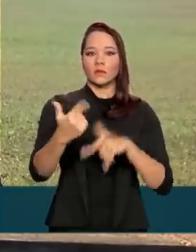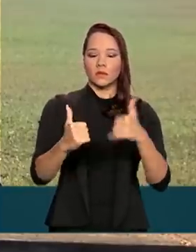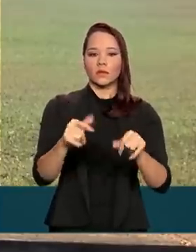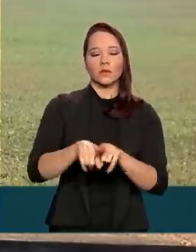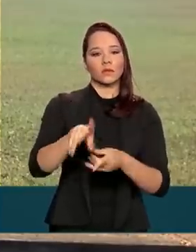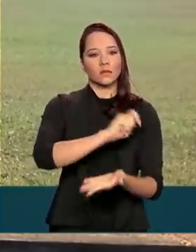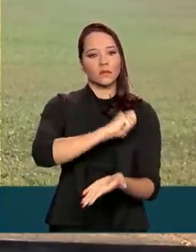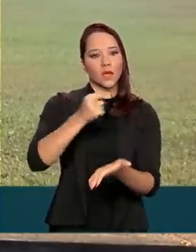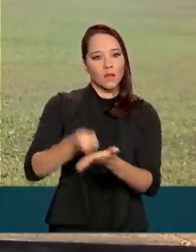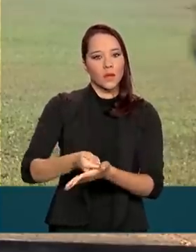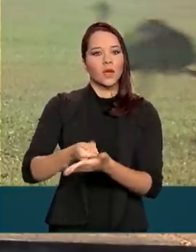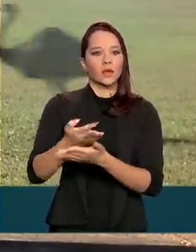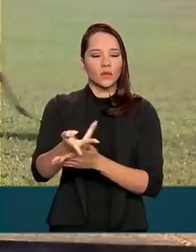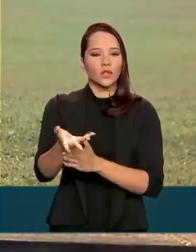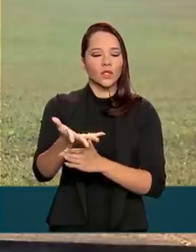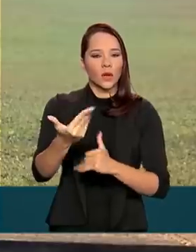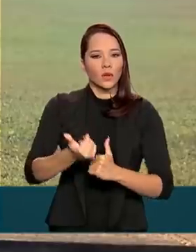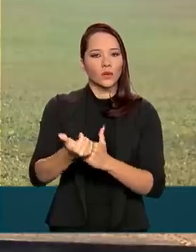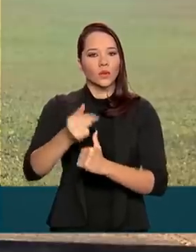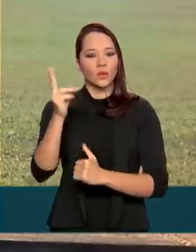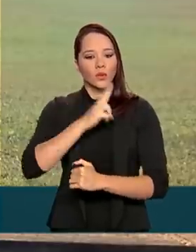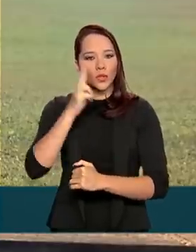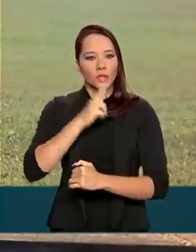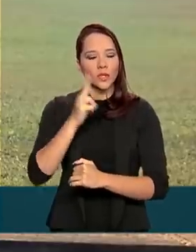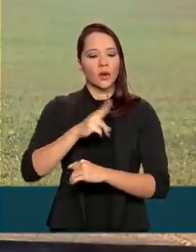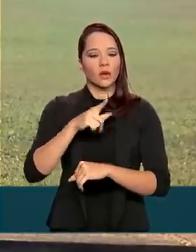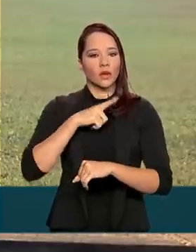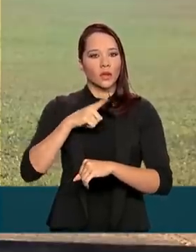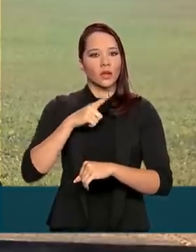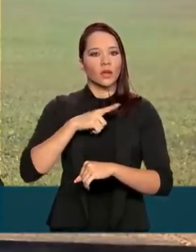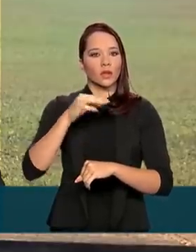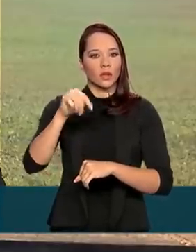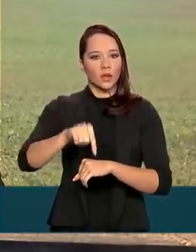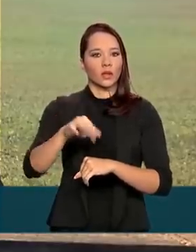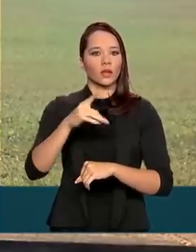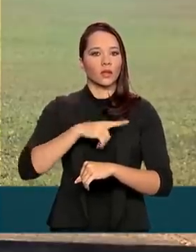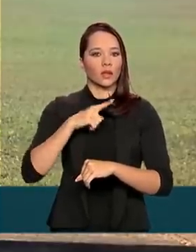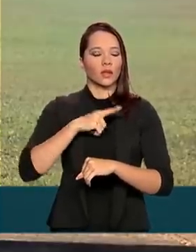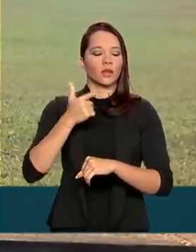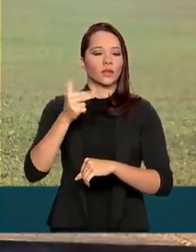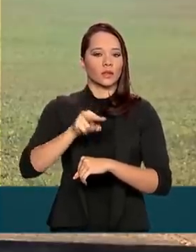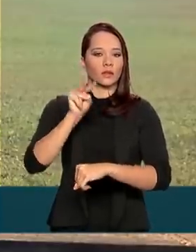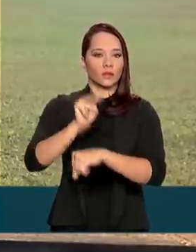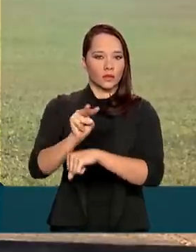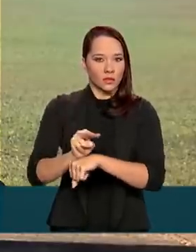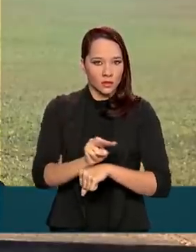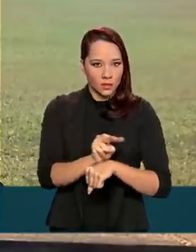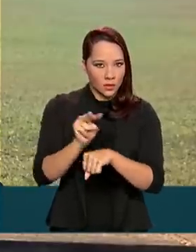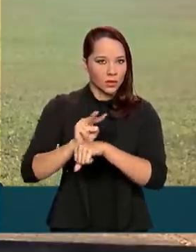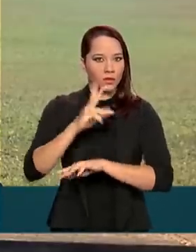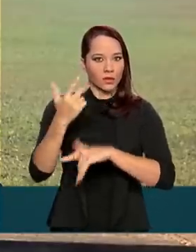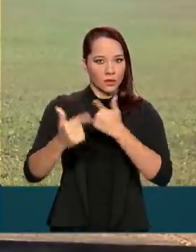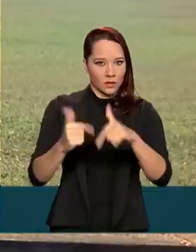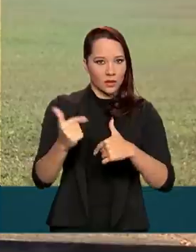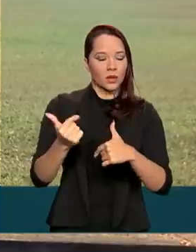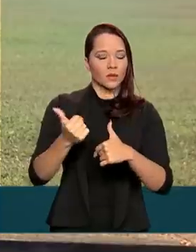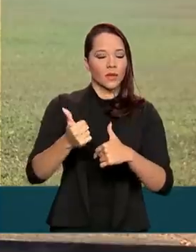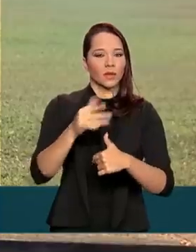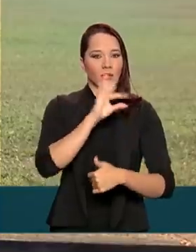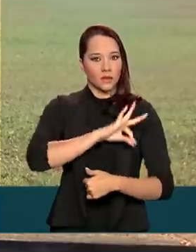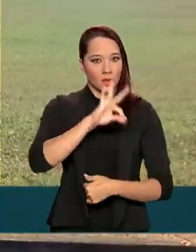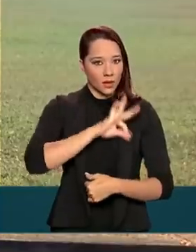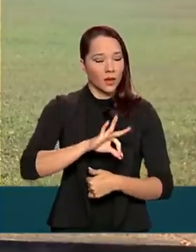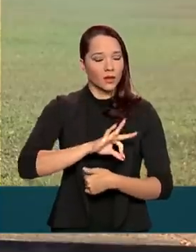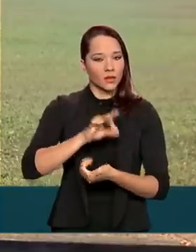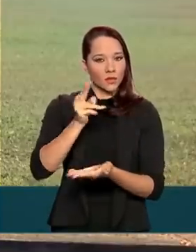para o pagamento de benefícios emergenciais previstos no programa emergencial de preservação do trabalho e renda,